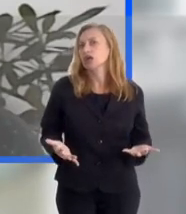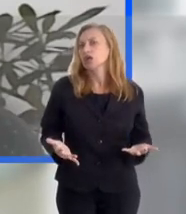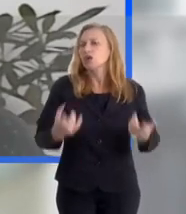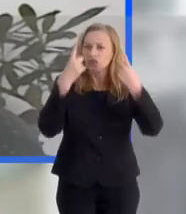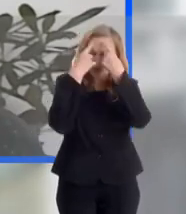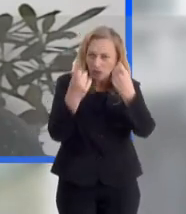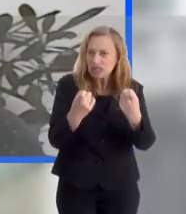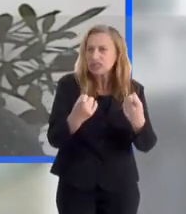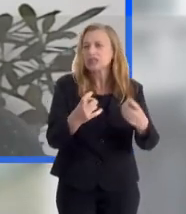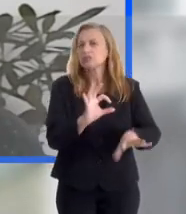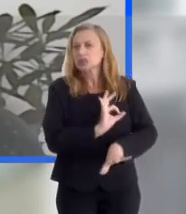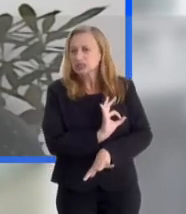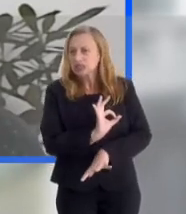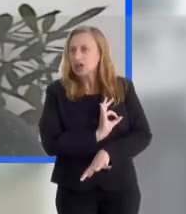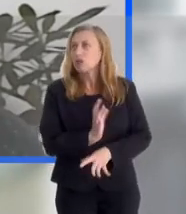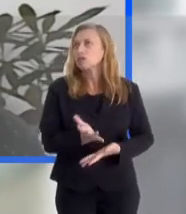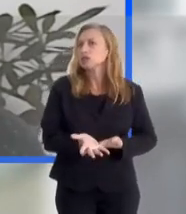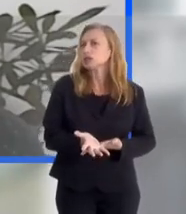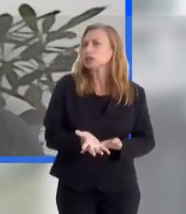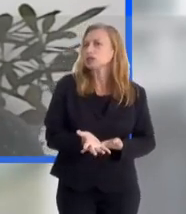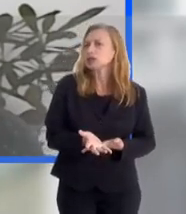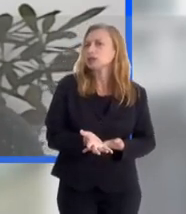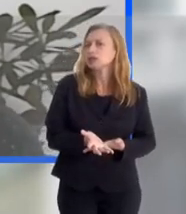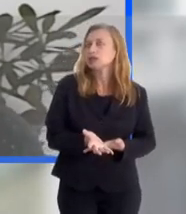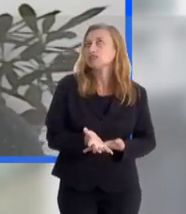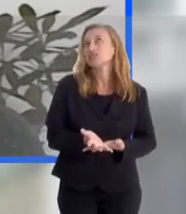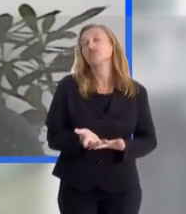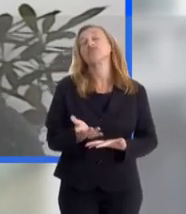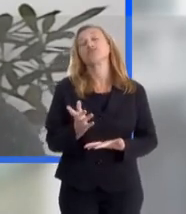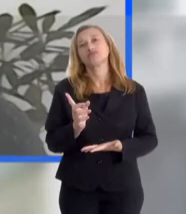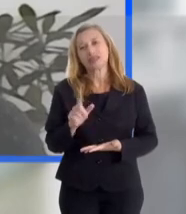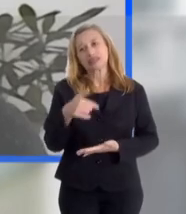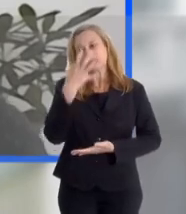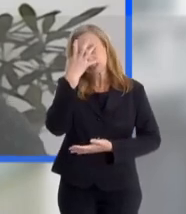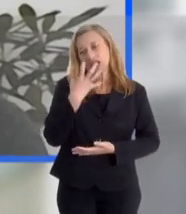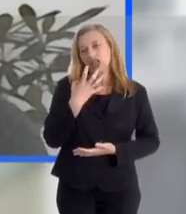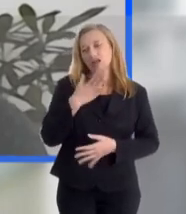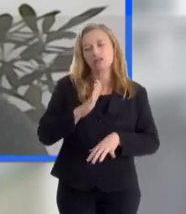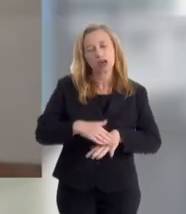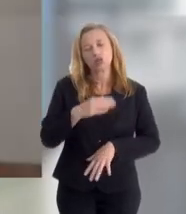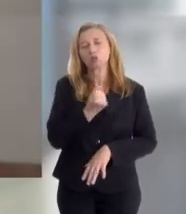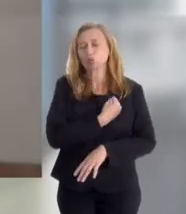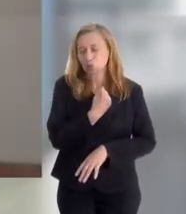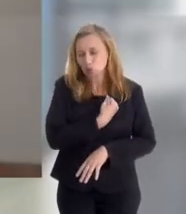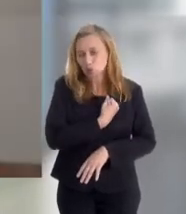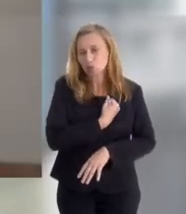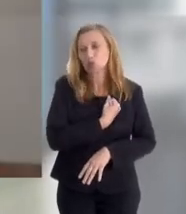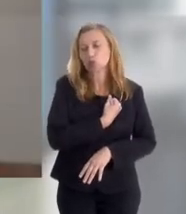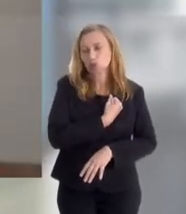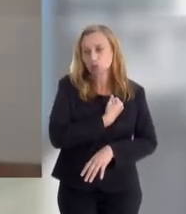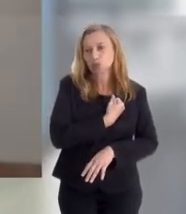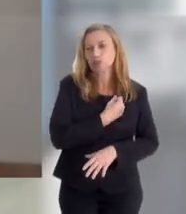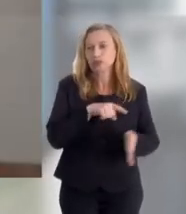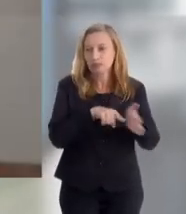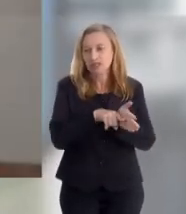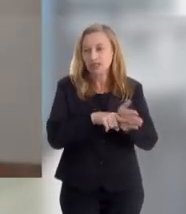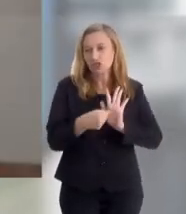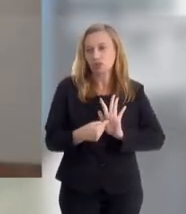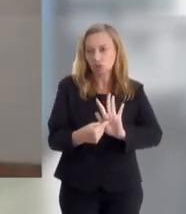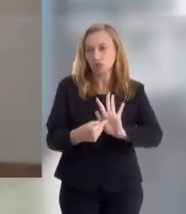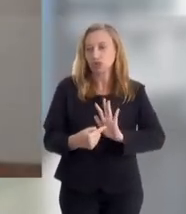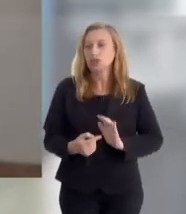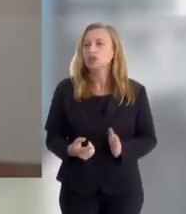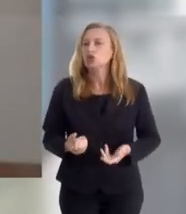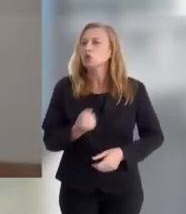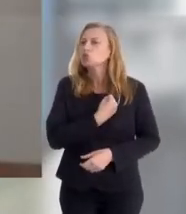com violência policial, né? E isso é muito sério e é mais um dado que a